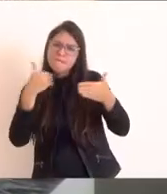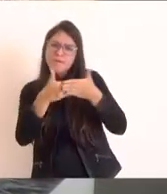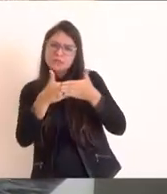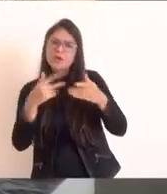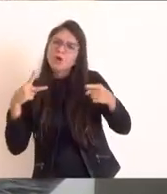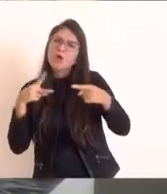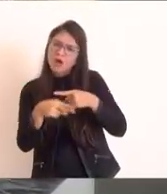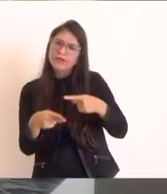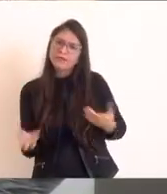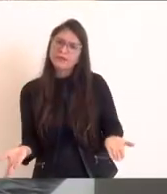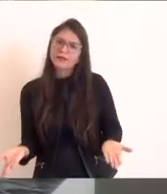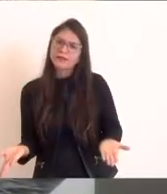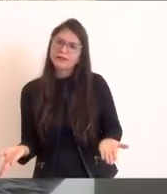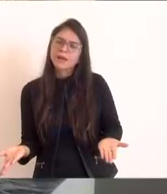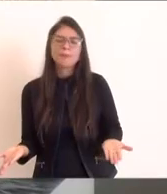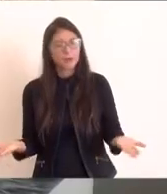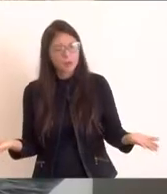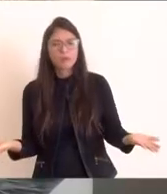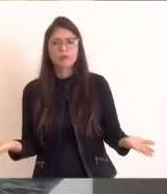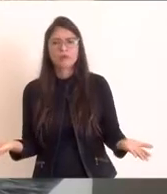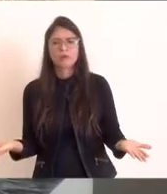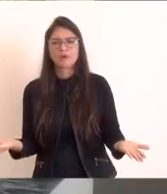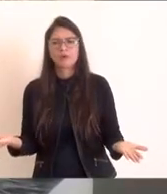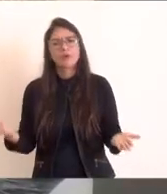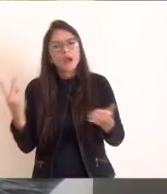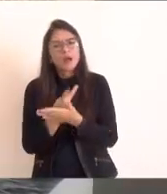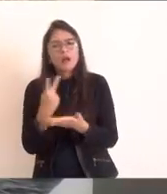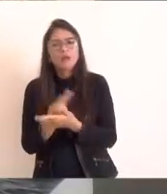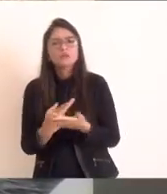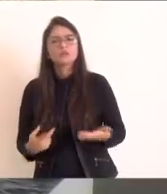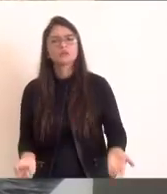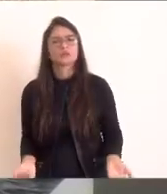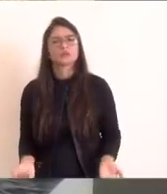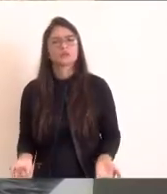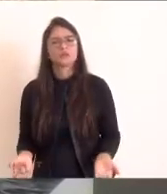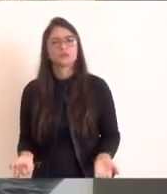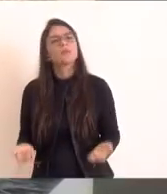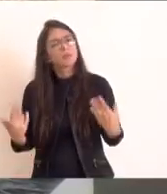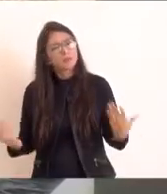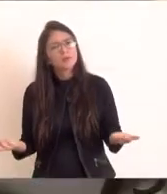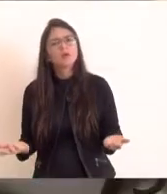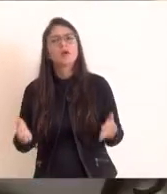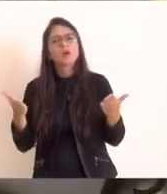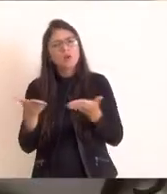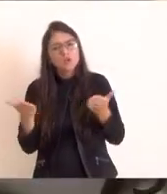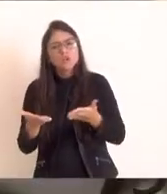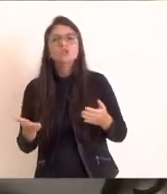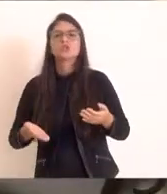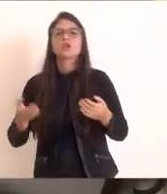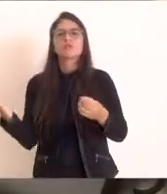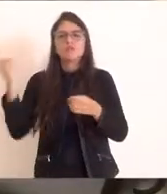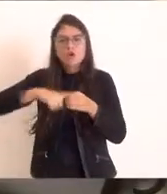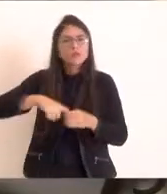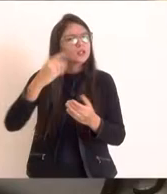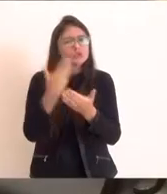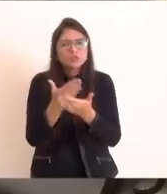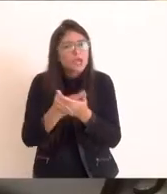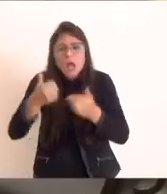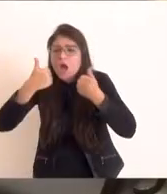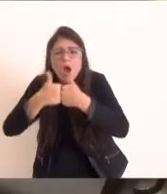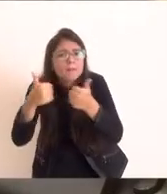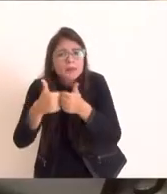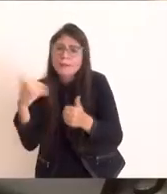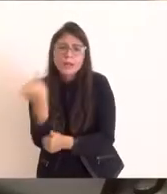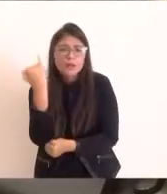estudantes ao passe livre, coisa que, hoje, para que realmente possa ocorrer educação, o transporte está